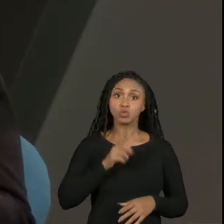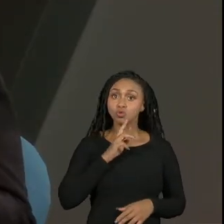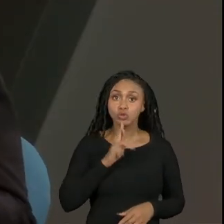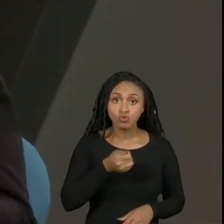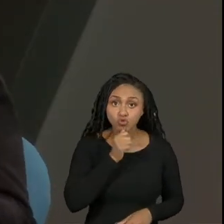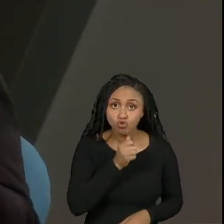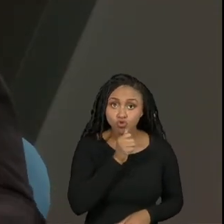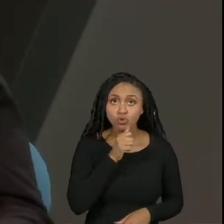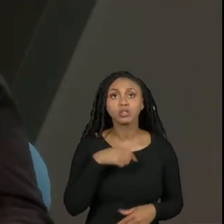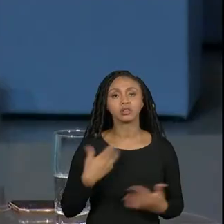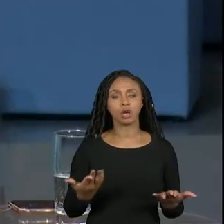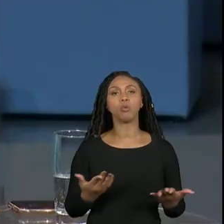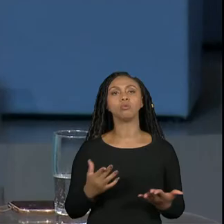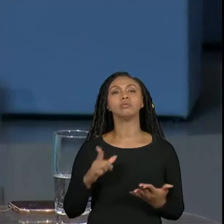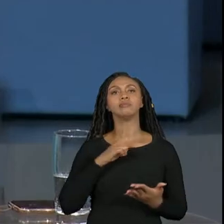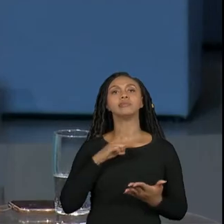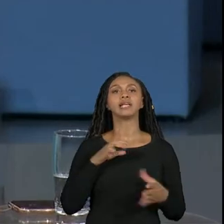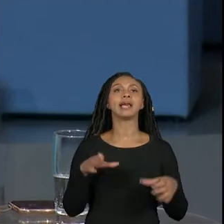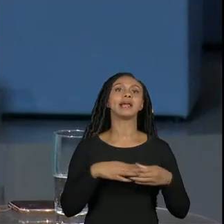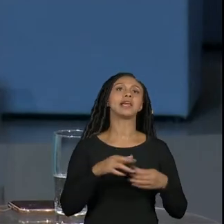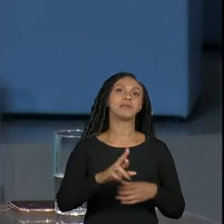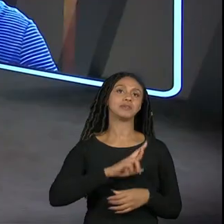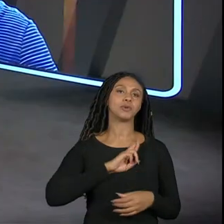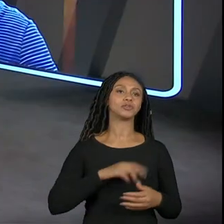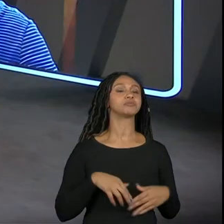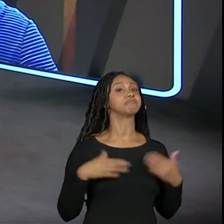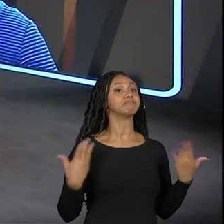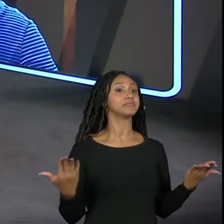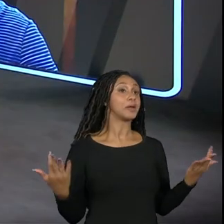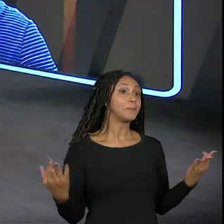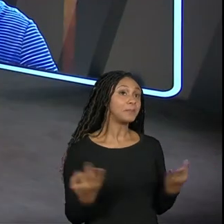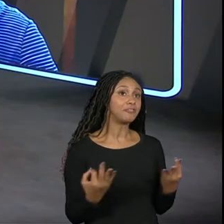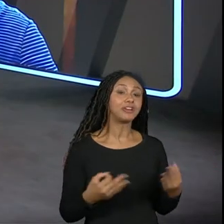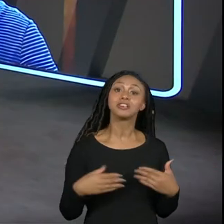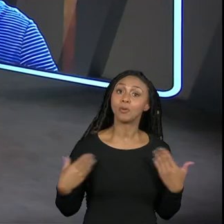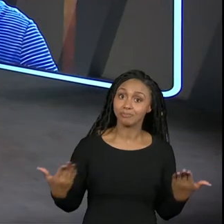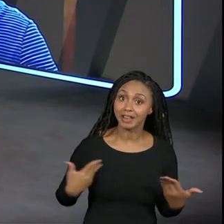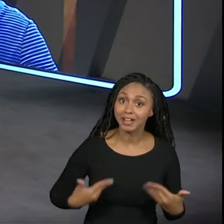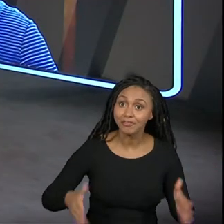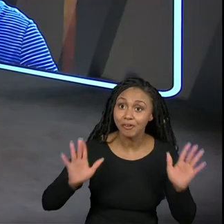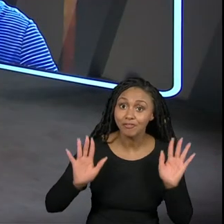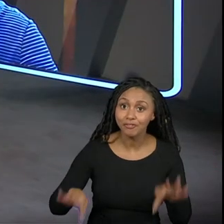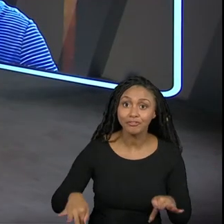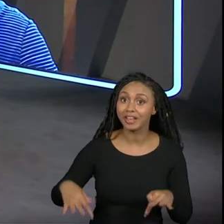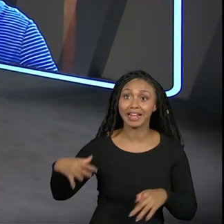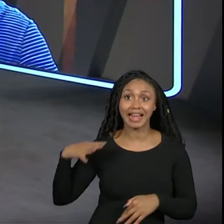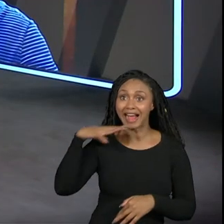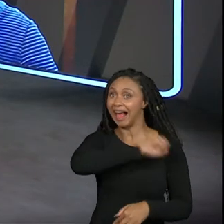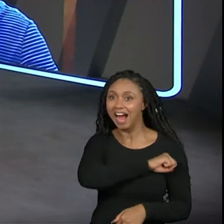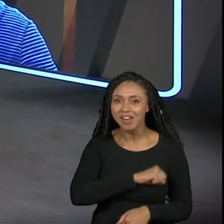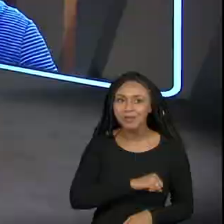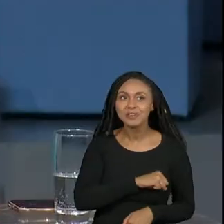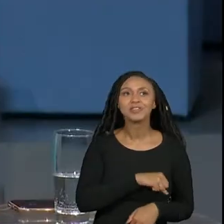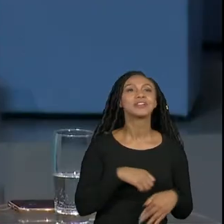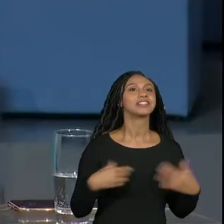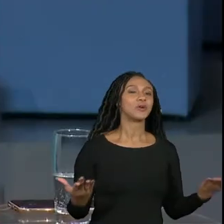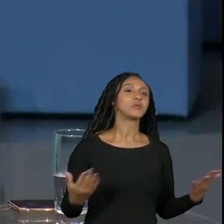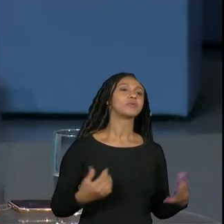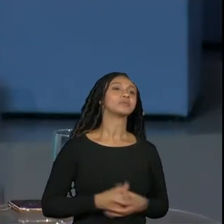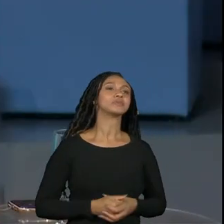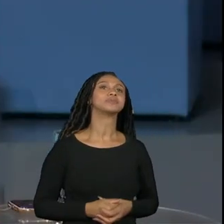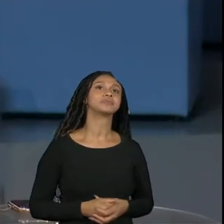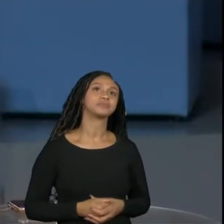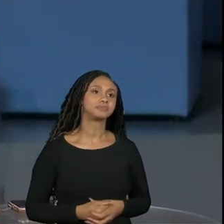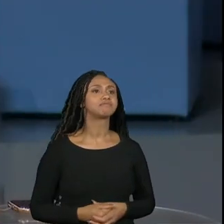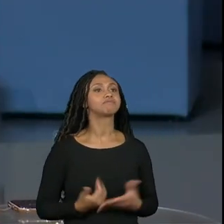a Ana encaminha para a gente e a gente responde perfeito então agora eu vou encerrar assim em ritmo acelerado tá então vamos lá